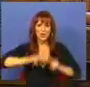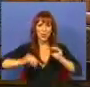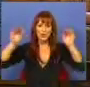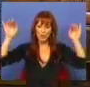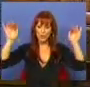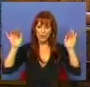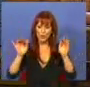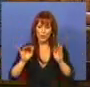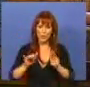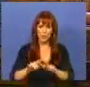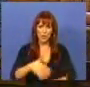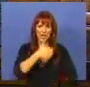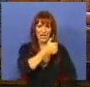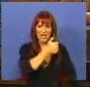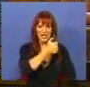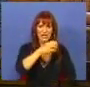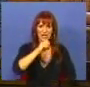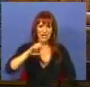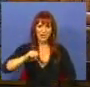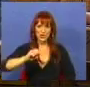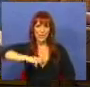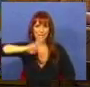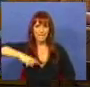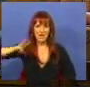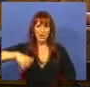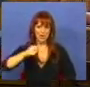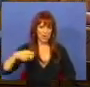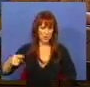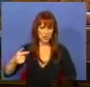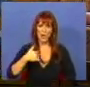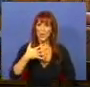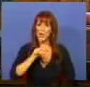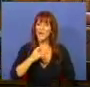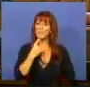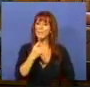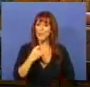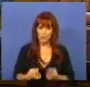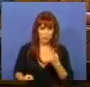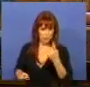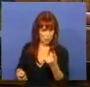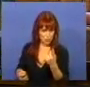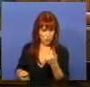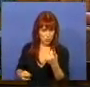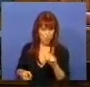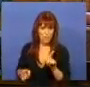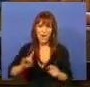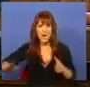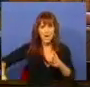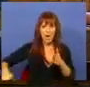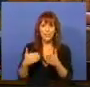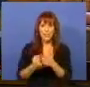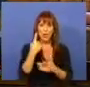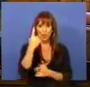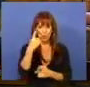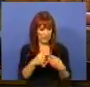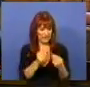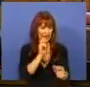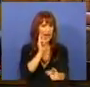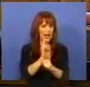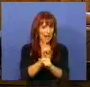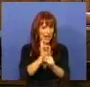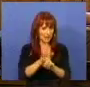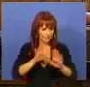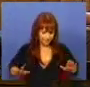vão diminuir 500 milhões de euros. E eu queria colocar-lhe uma questão e uma proposta sobre essa matéria.